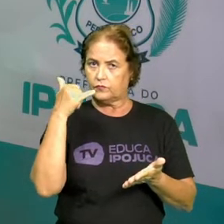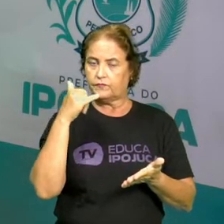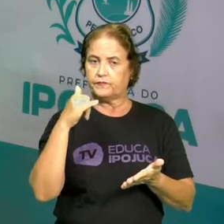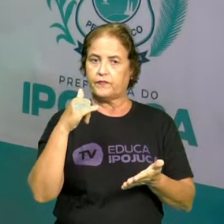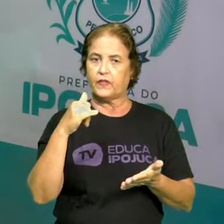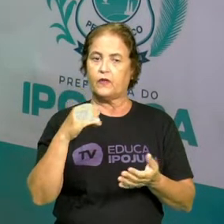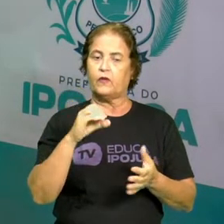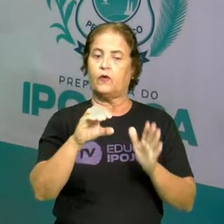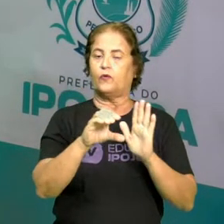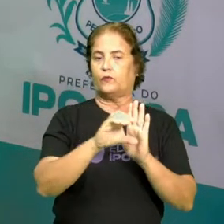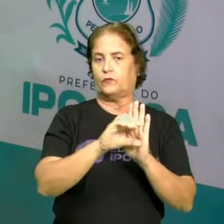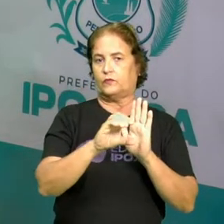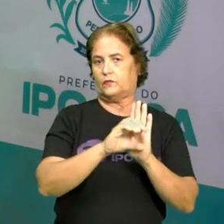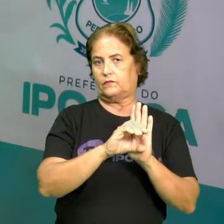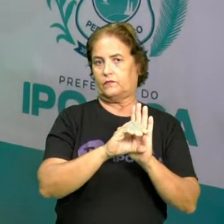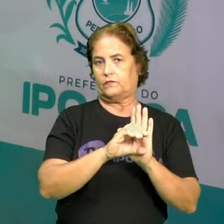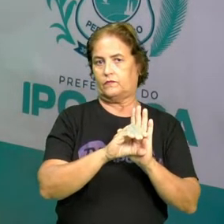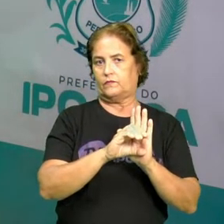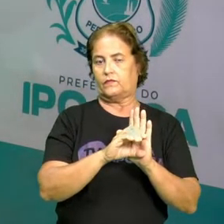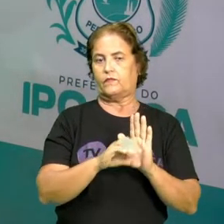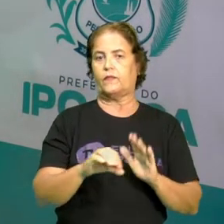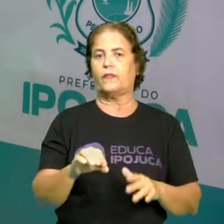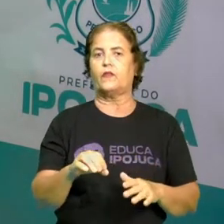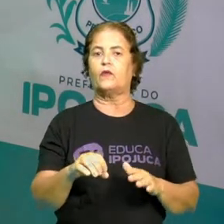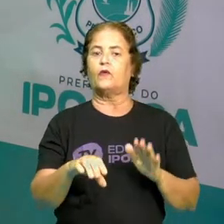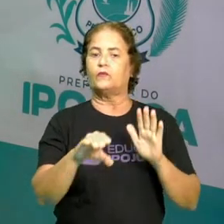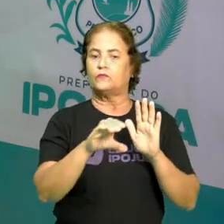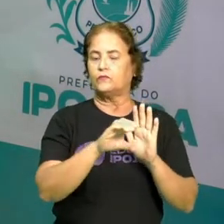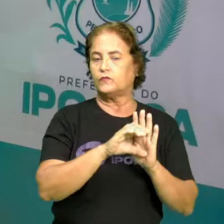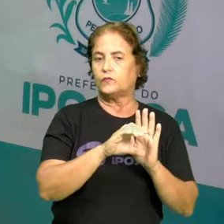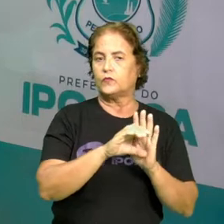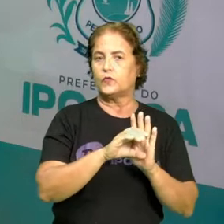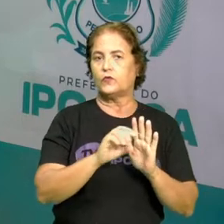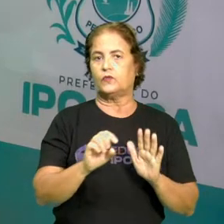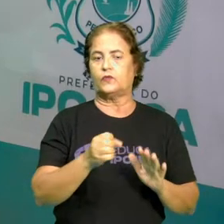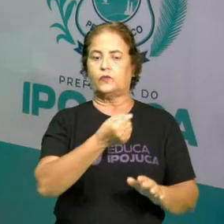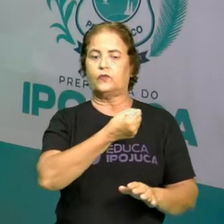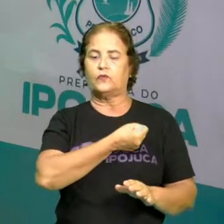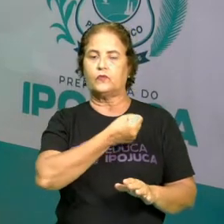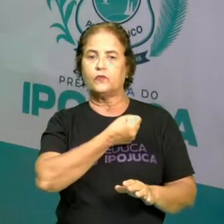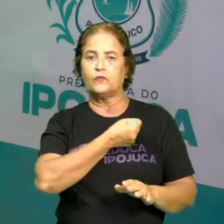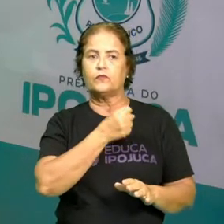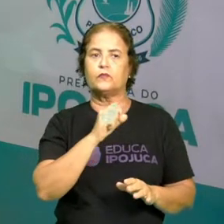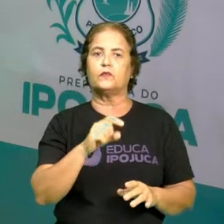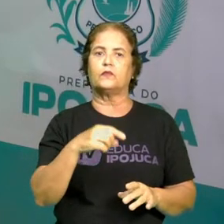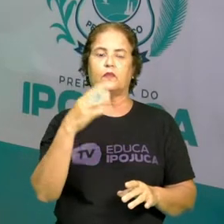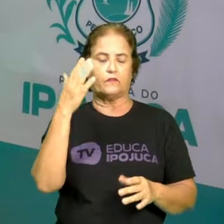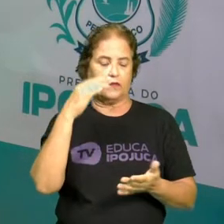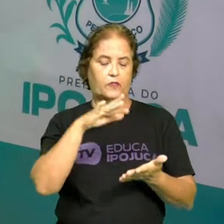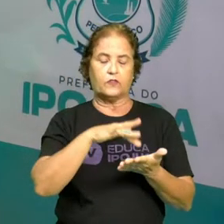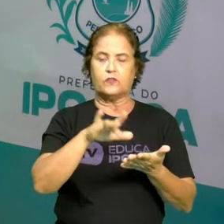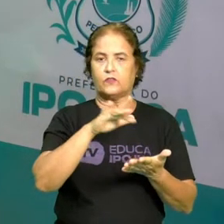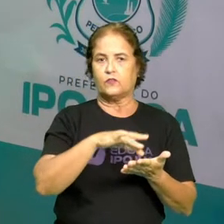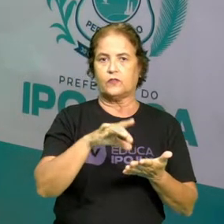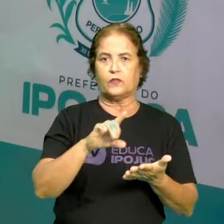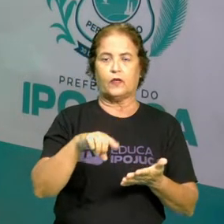porque é um código. É um código de números que eu vou usar para entrar em contato com a outra pessoa.